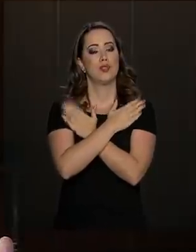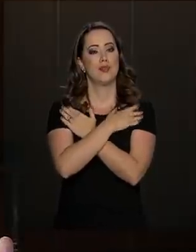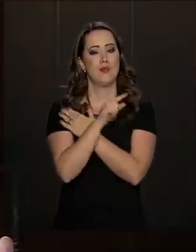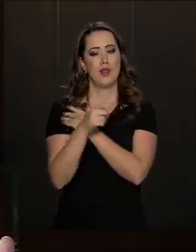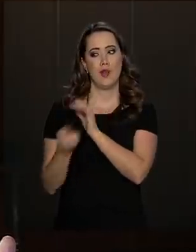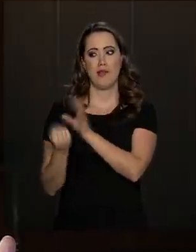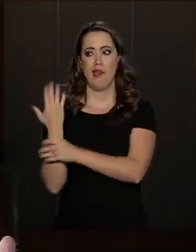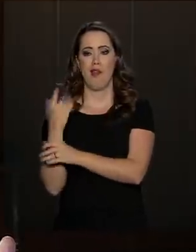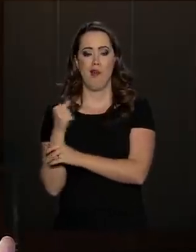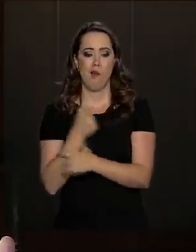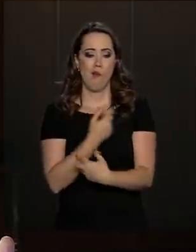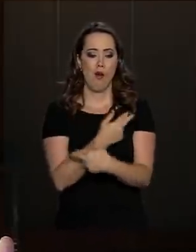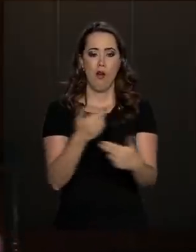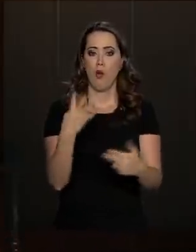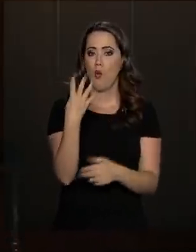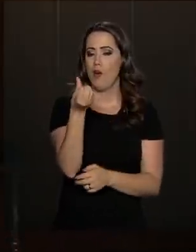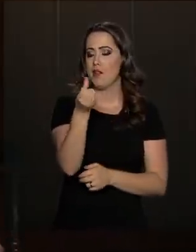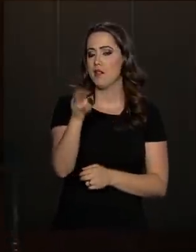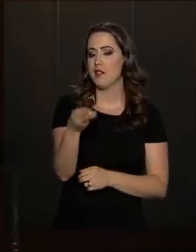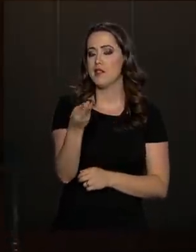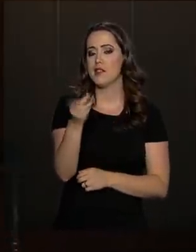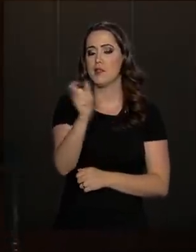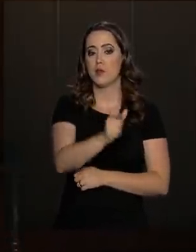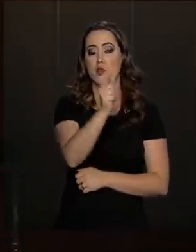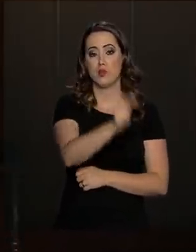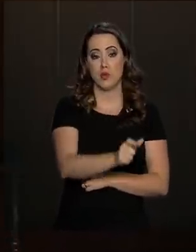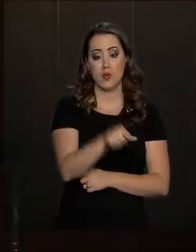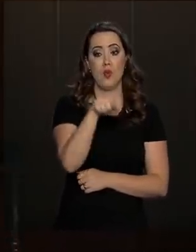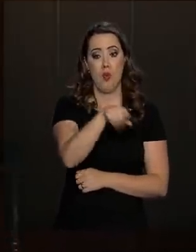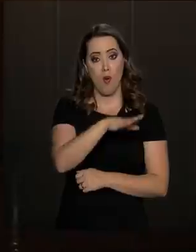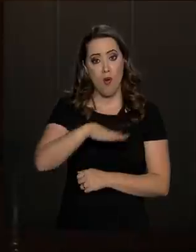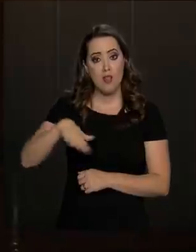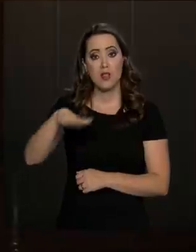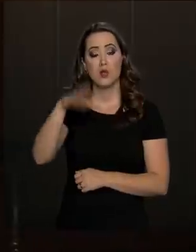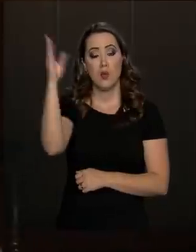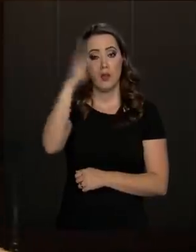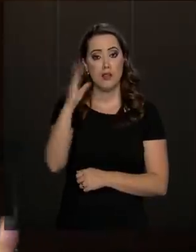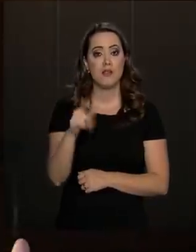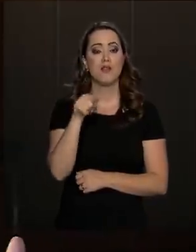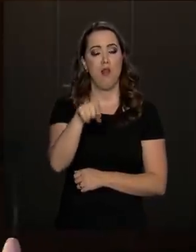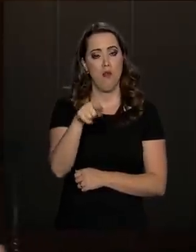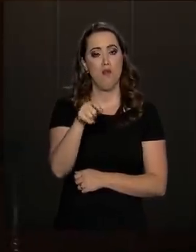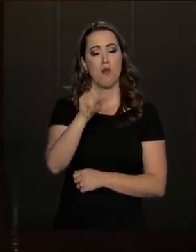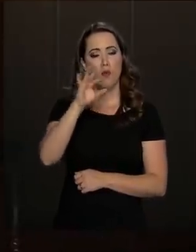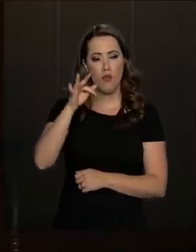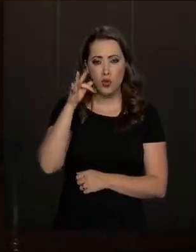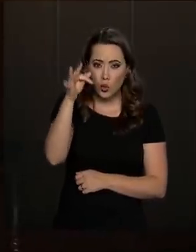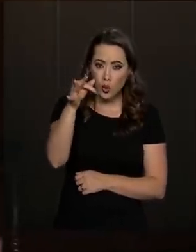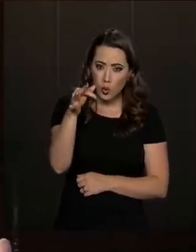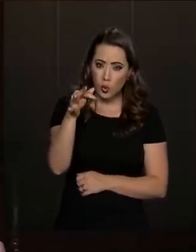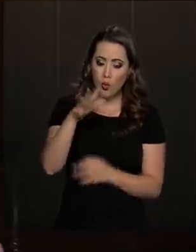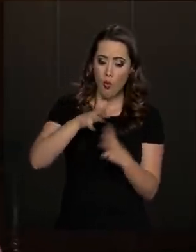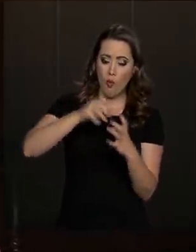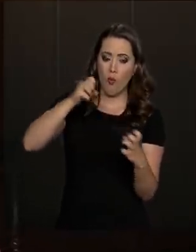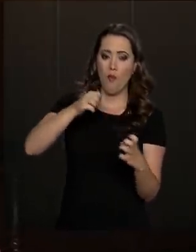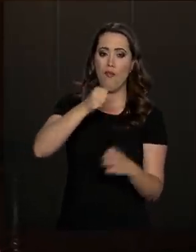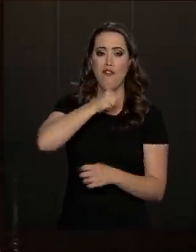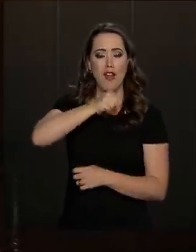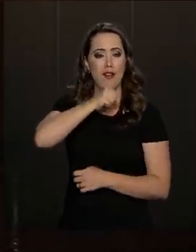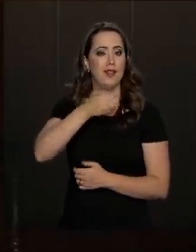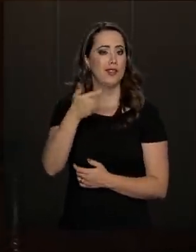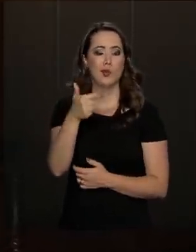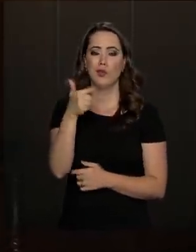produz. 46 milhões de brasileiros vão envelhecer e eles não contribuem, porque eles não conseguem emprego formal.